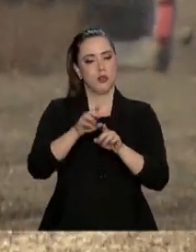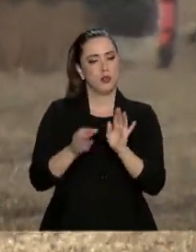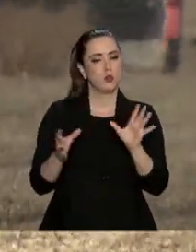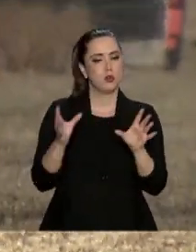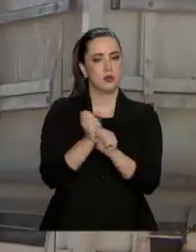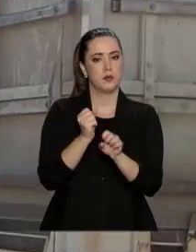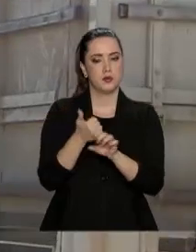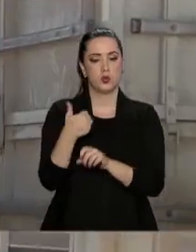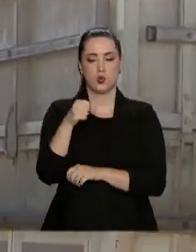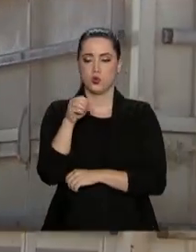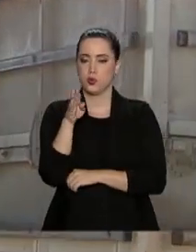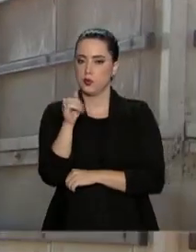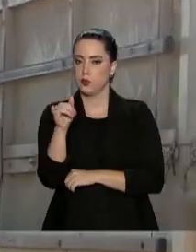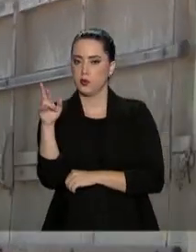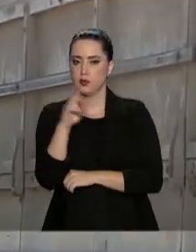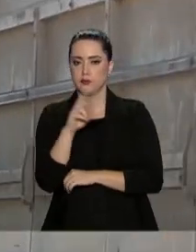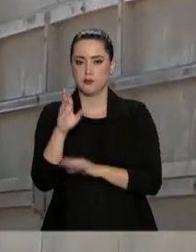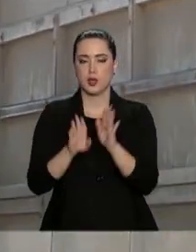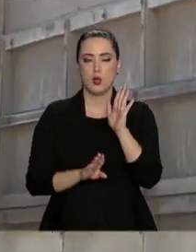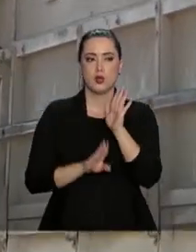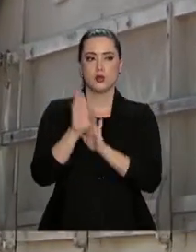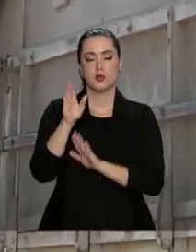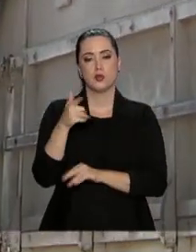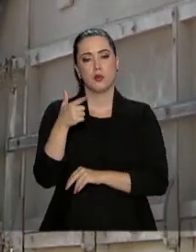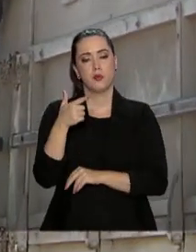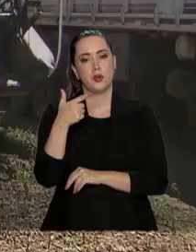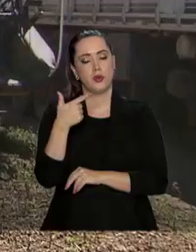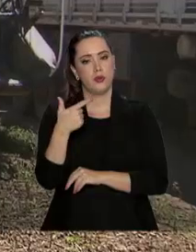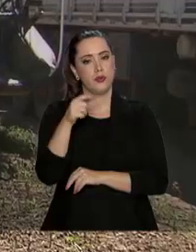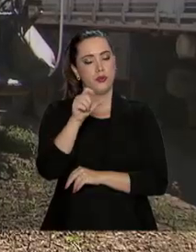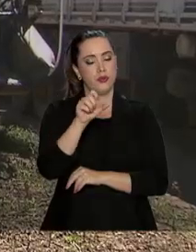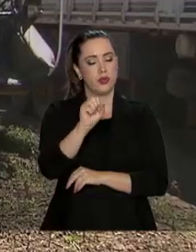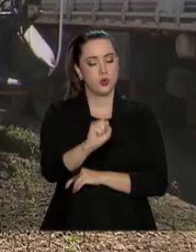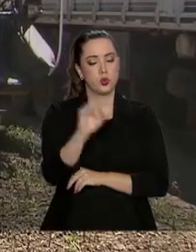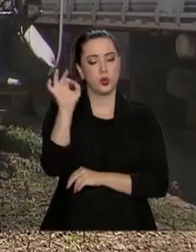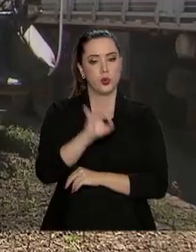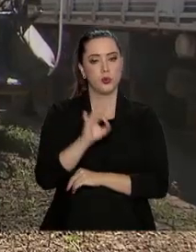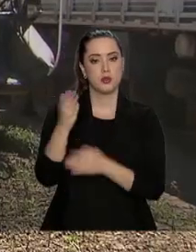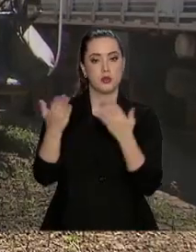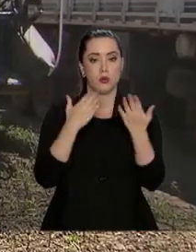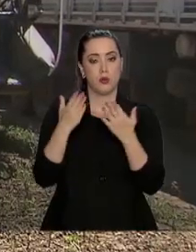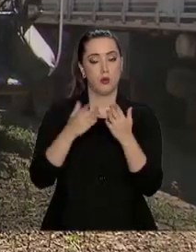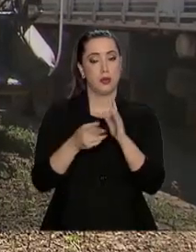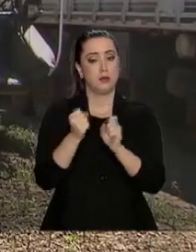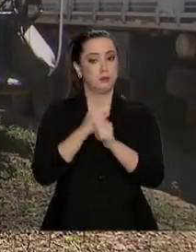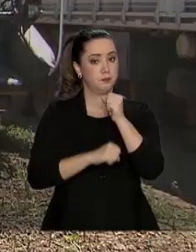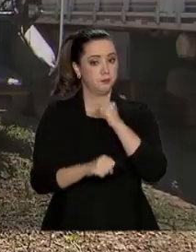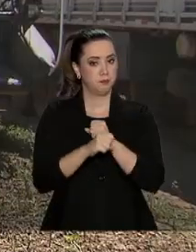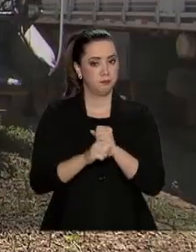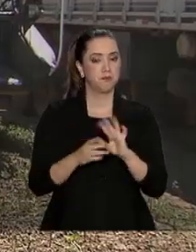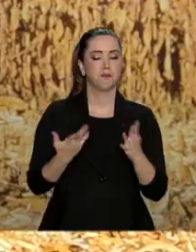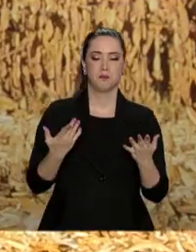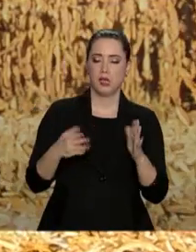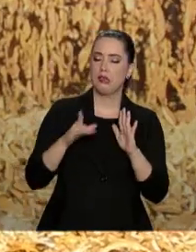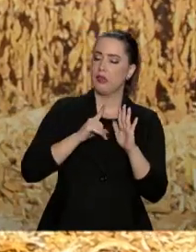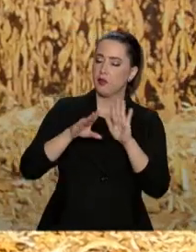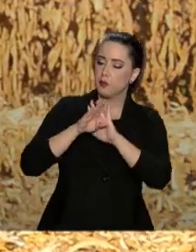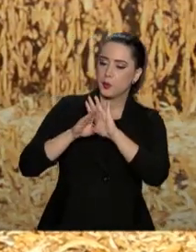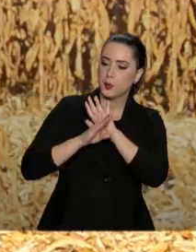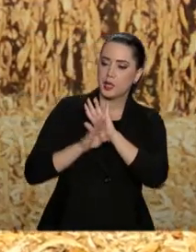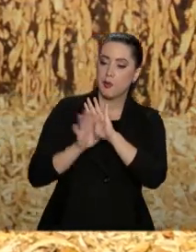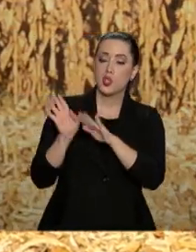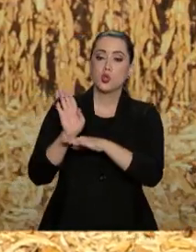de reais, um aumento de 28% em relação à safra anterior. Programas de incentivo à